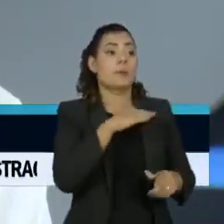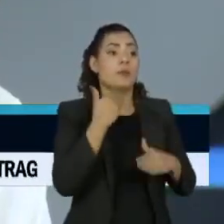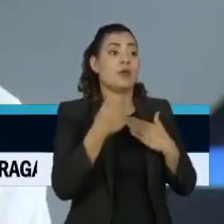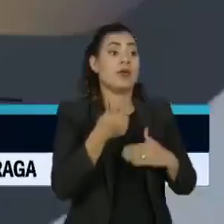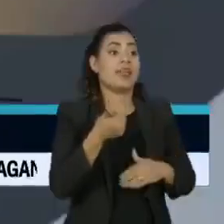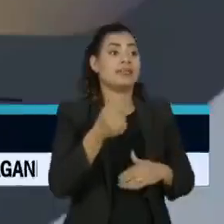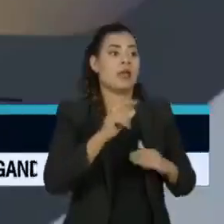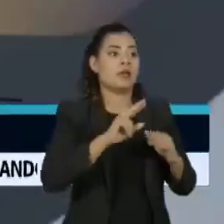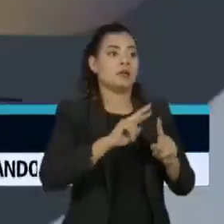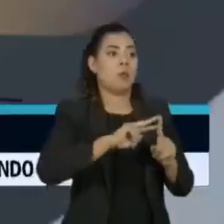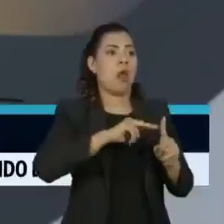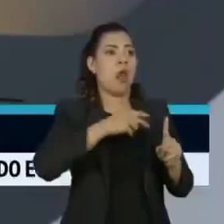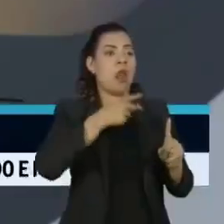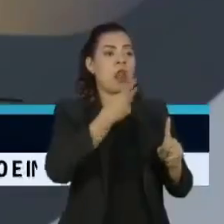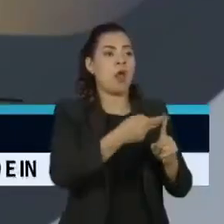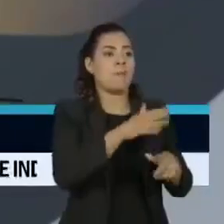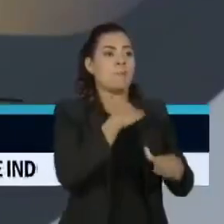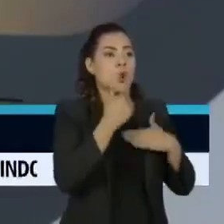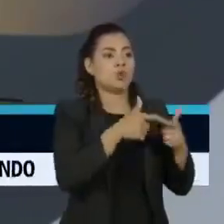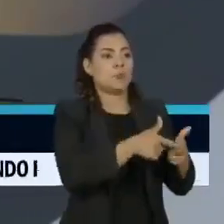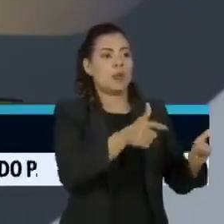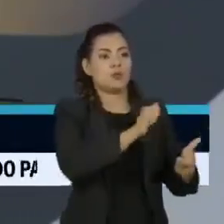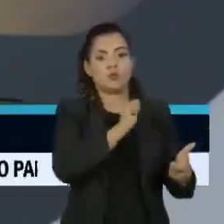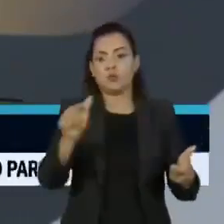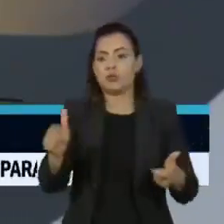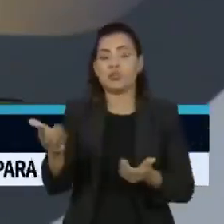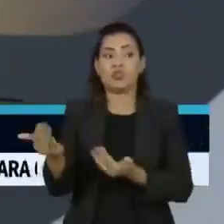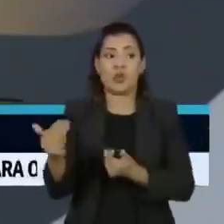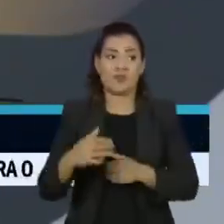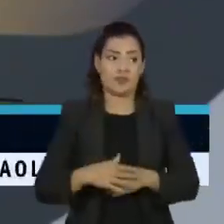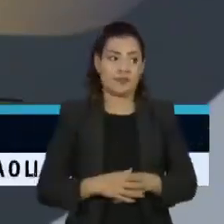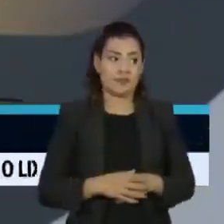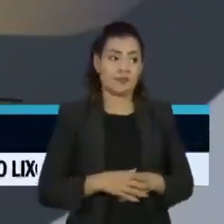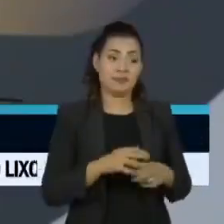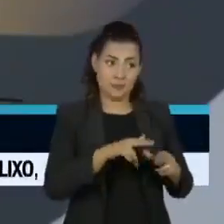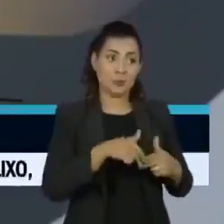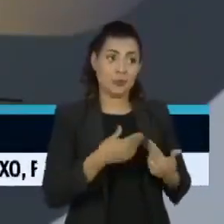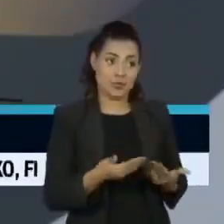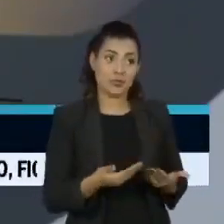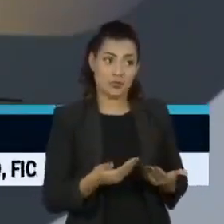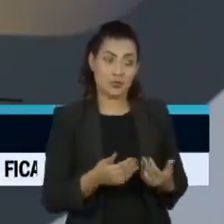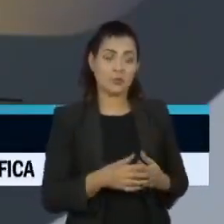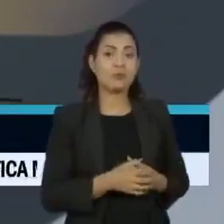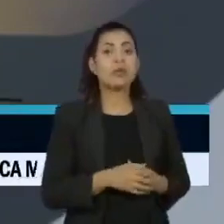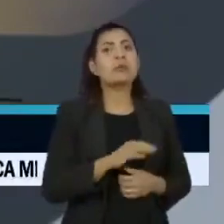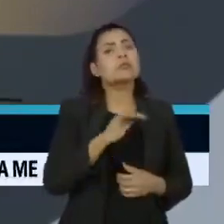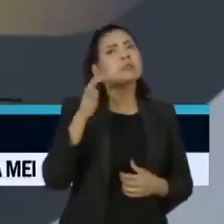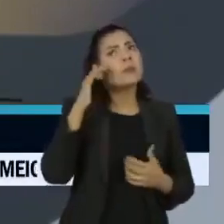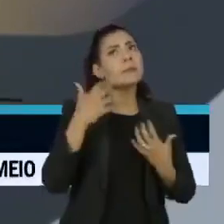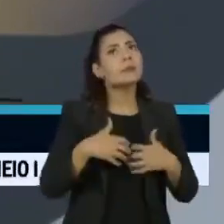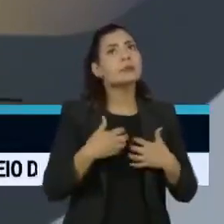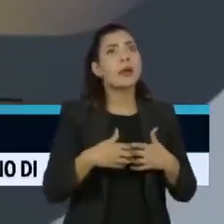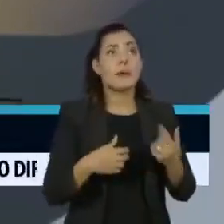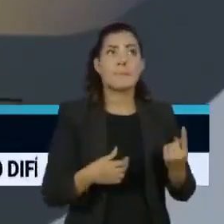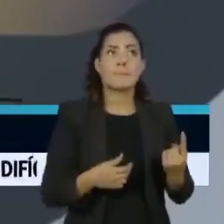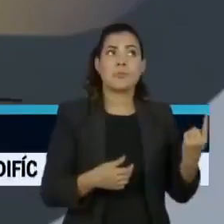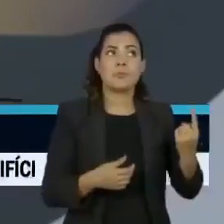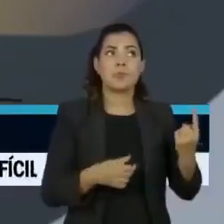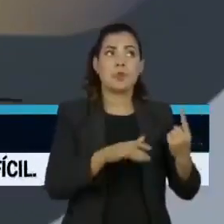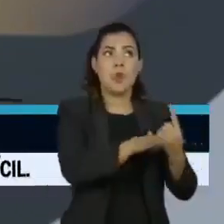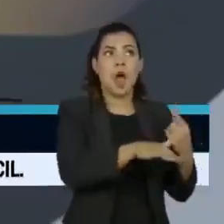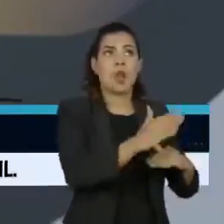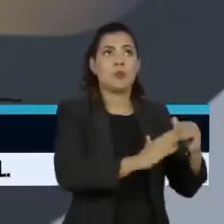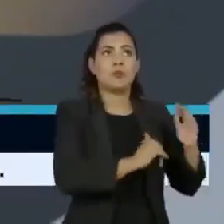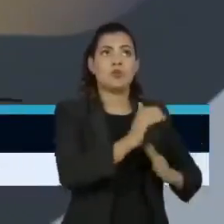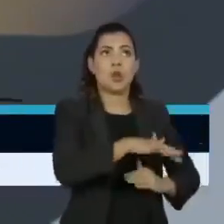10 vezes maior ou mais do que jovens. Então, teria esse apelo. Quando a gente fala em vacinar primeiro o pessoal